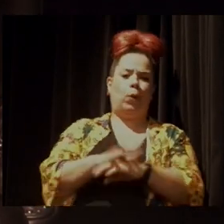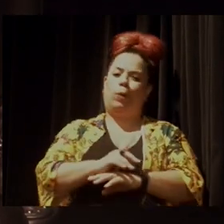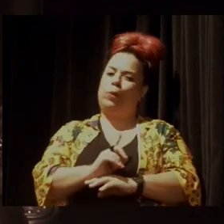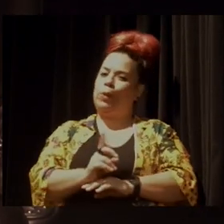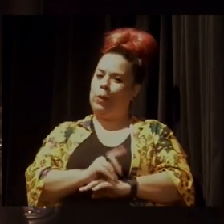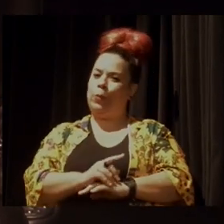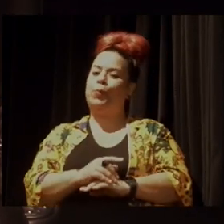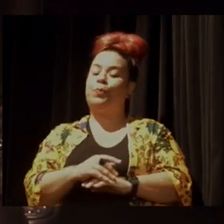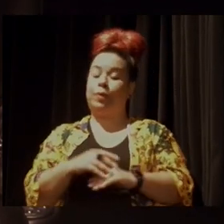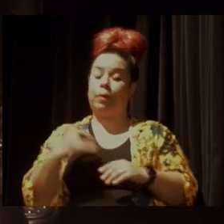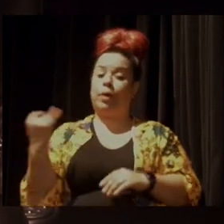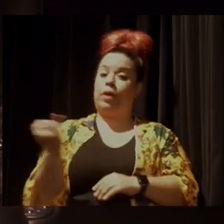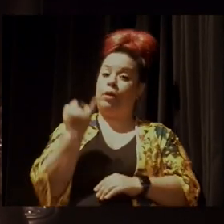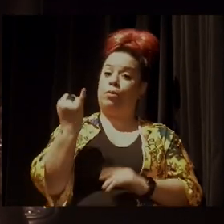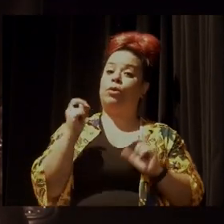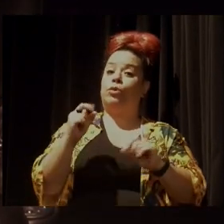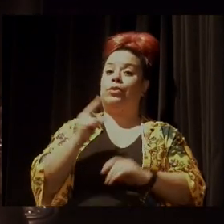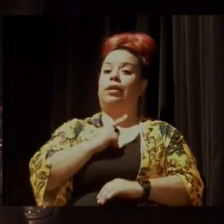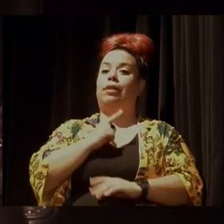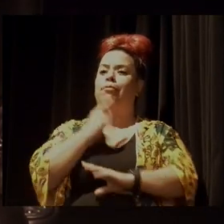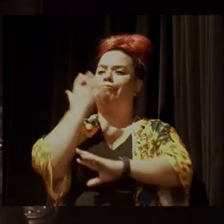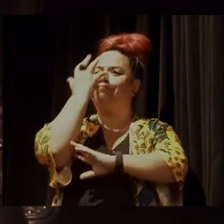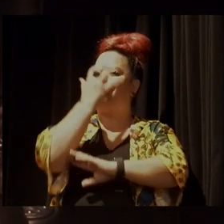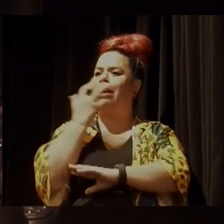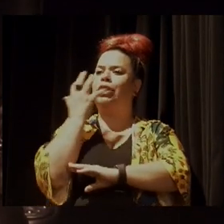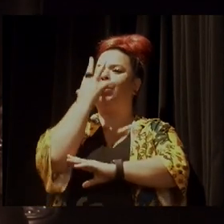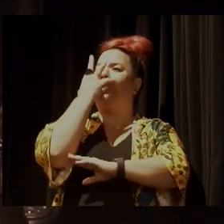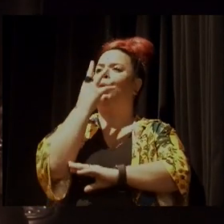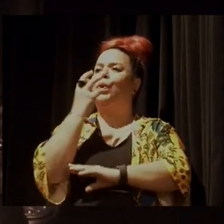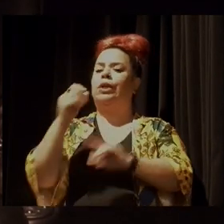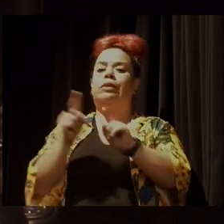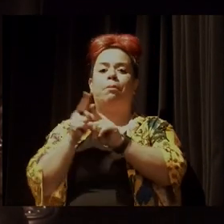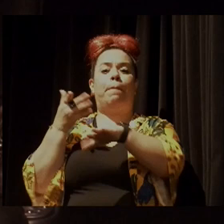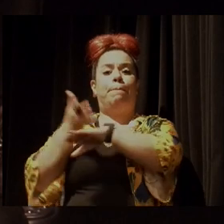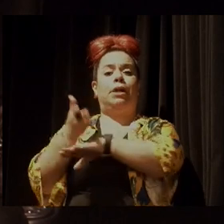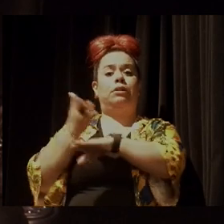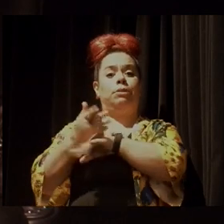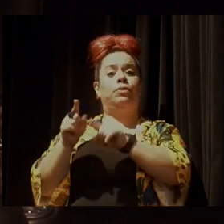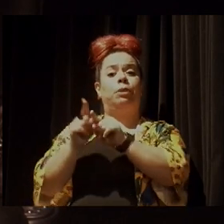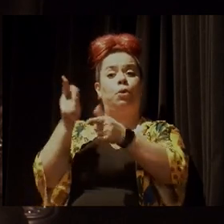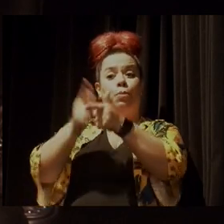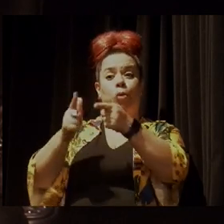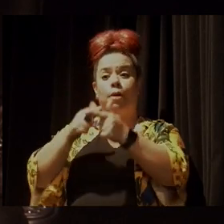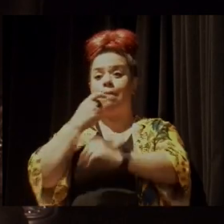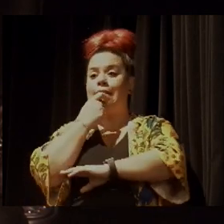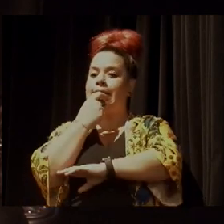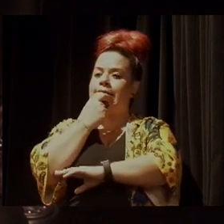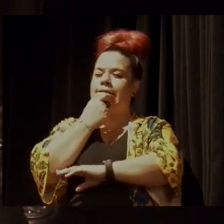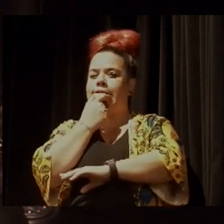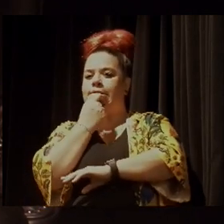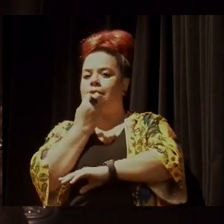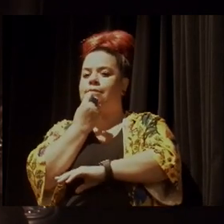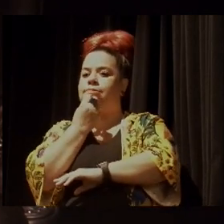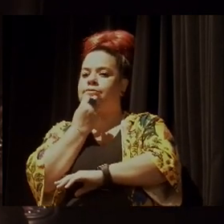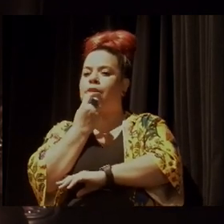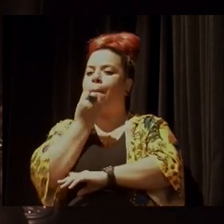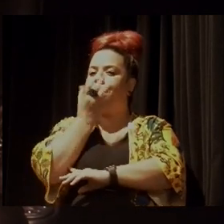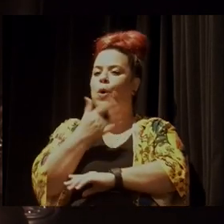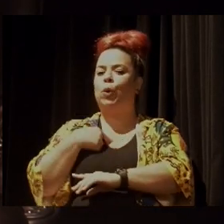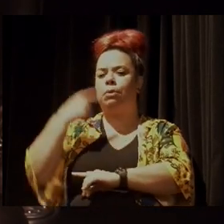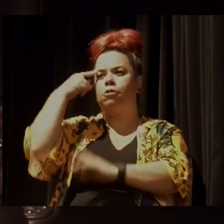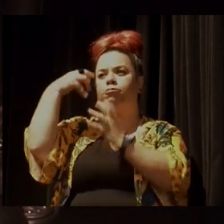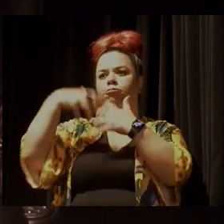é importante ter essa paixão, esse engajamento com o problema, porque é só desse